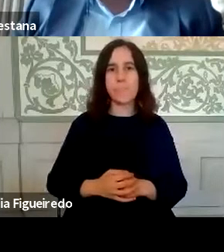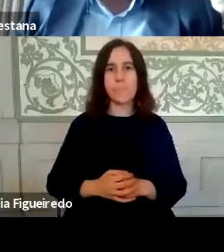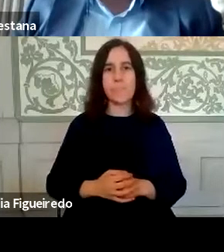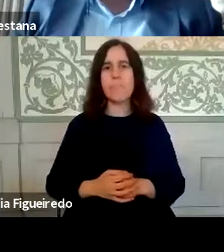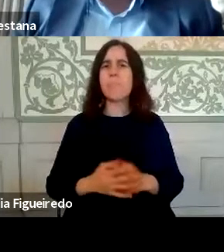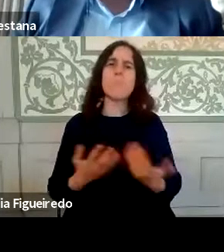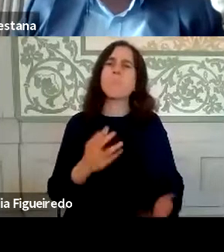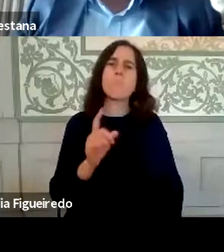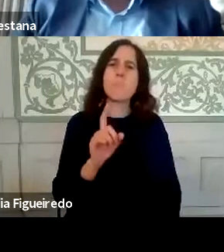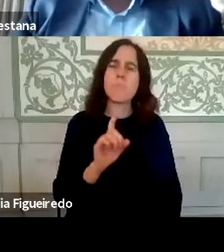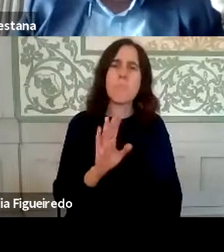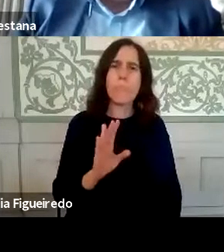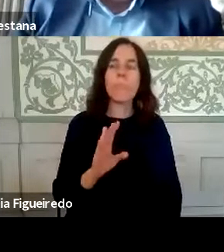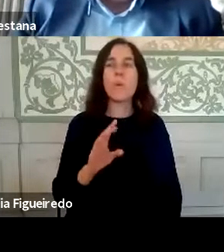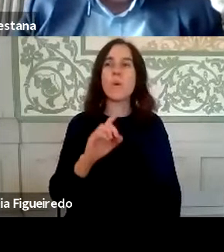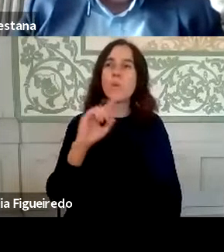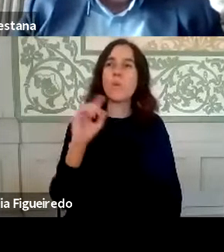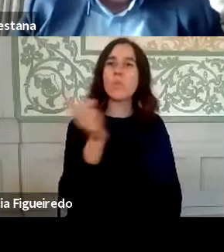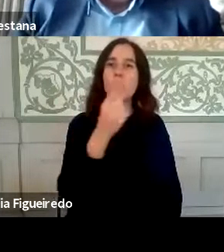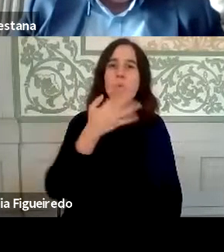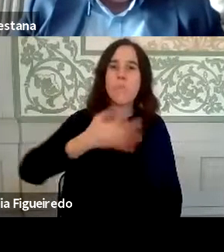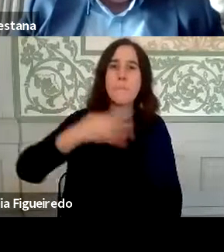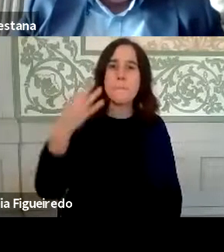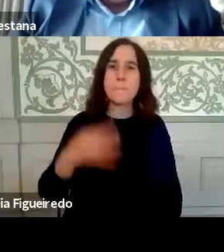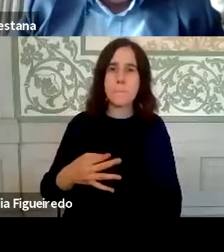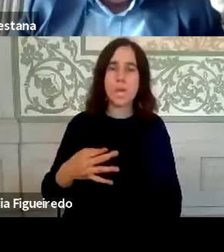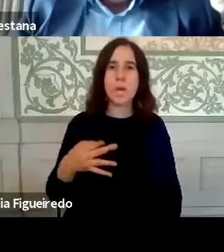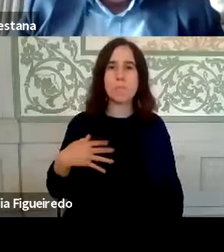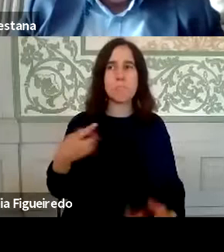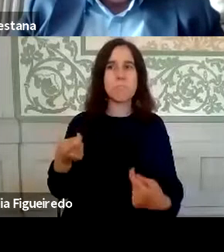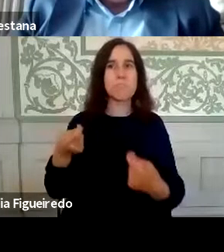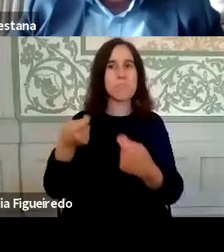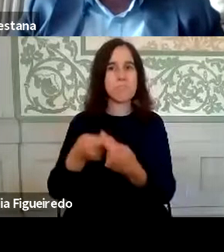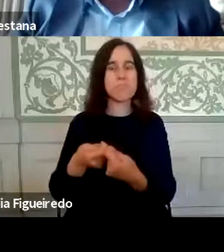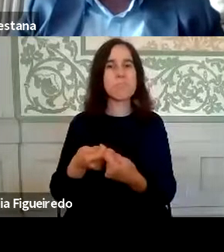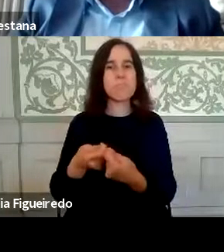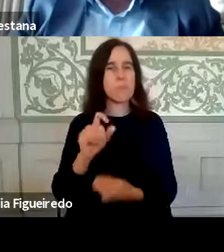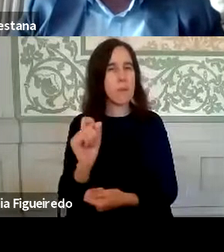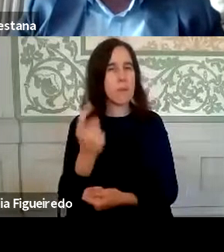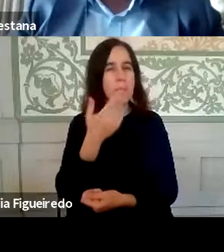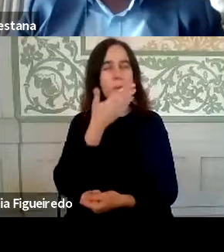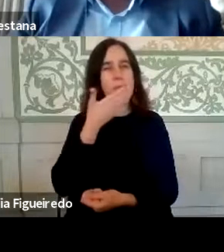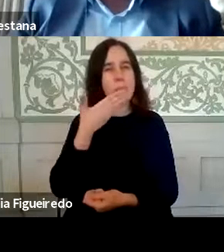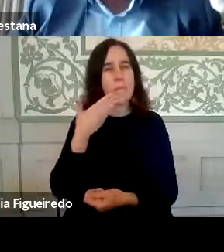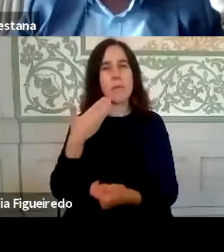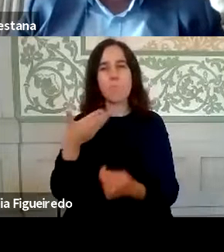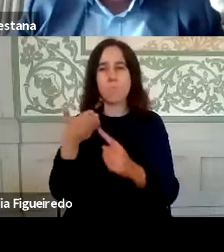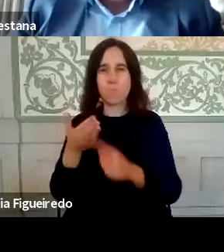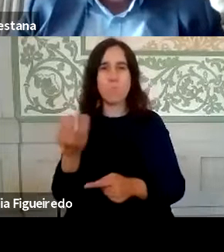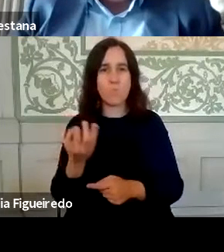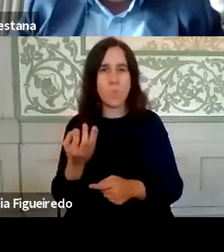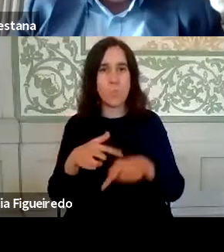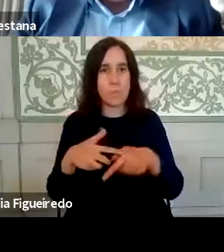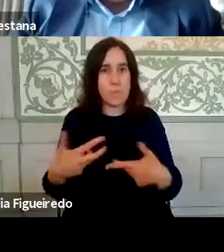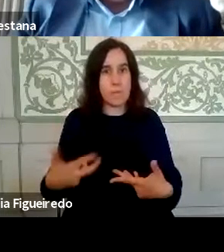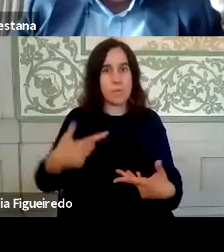Não, é assim, todos responderam de forma rápida, eficiente e eficaz. Nós neste momento